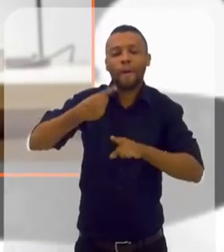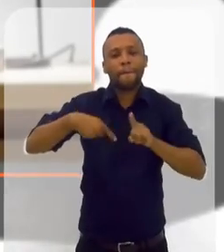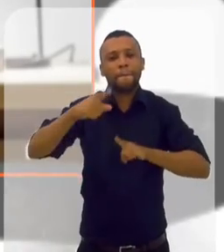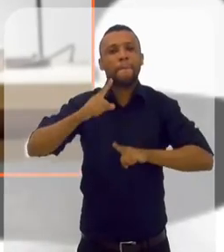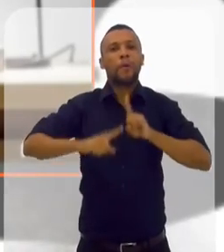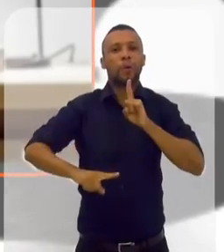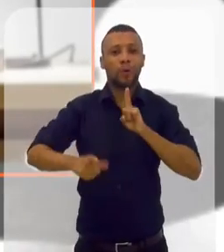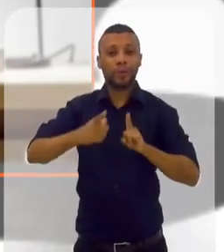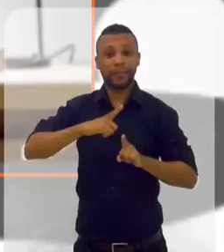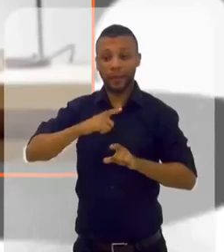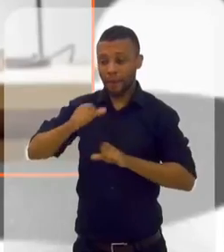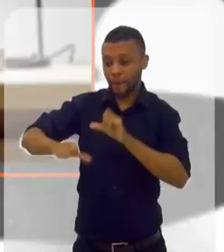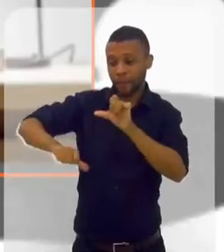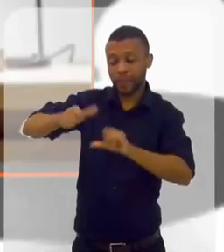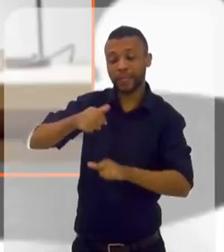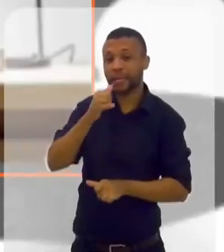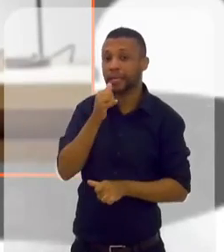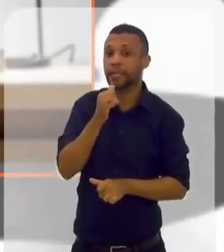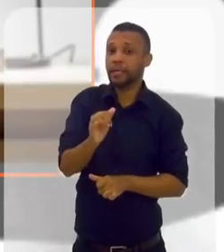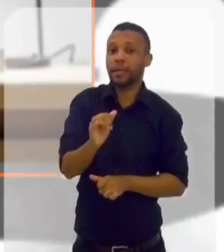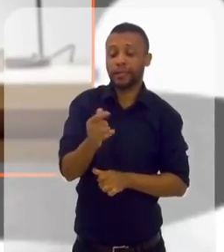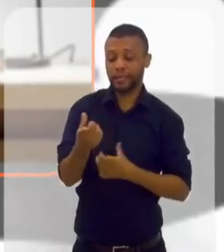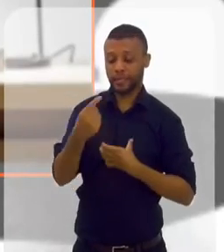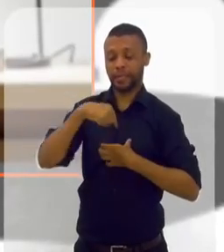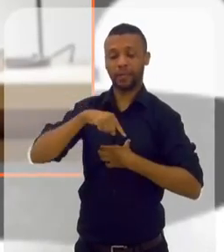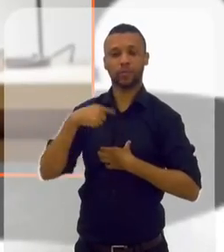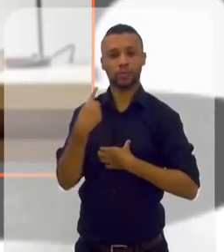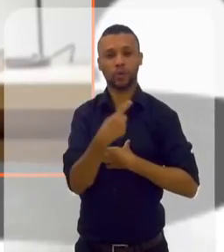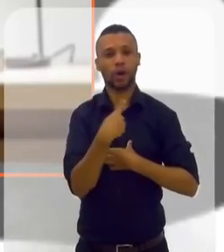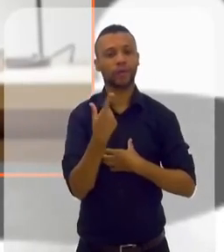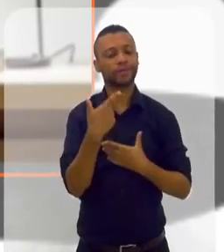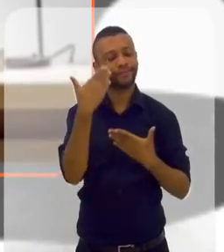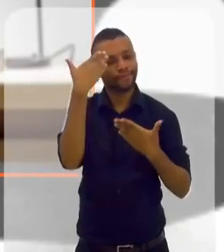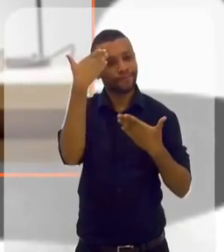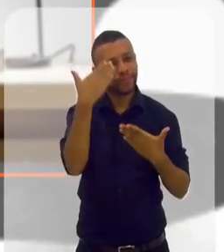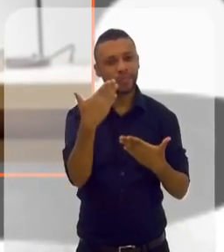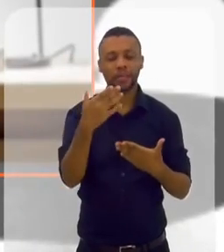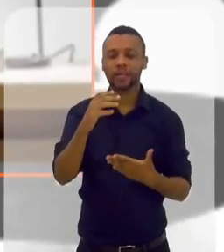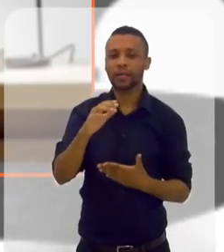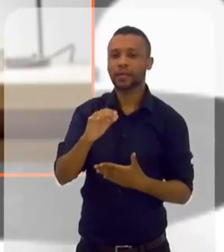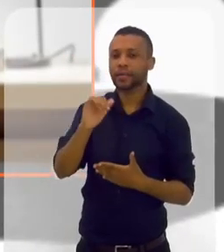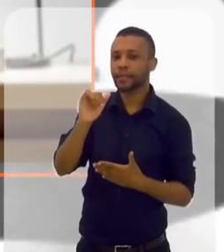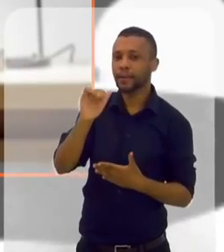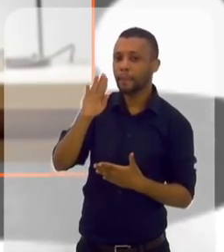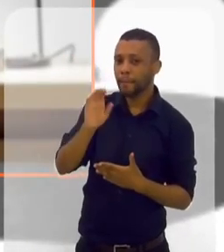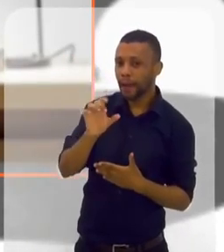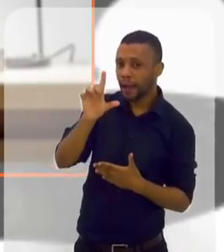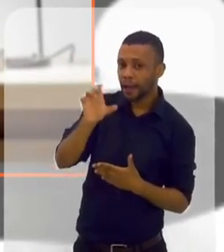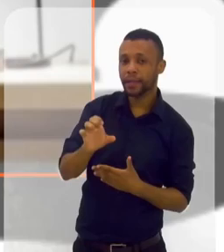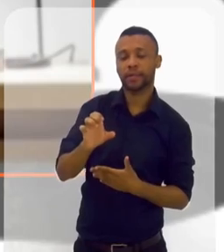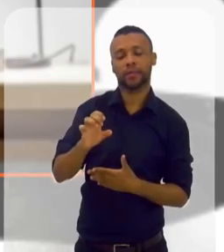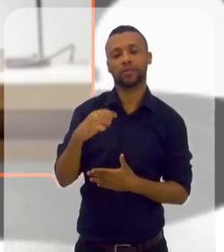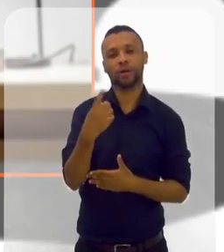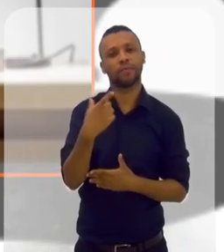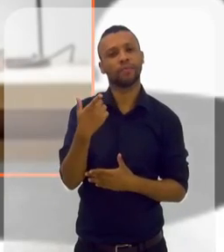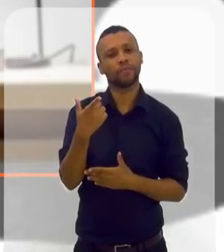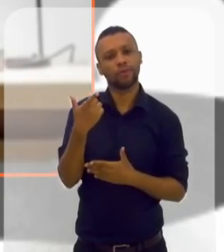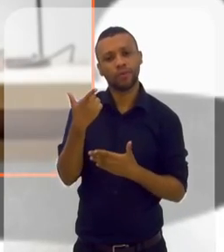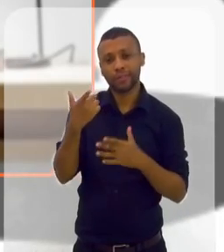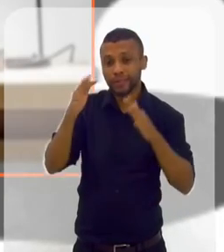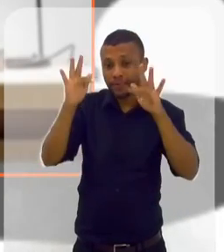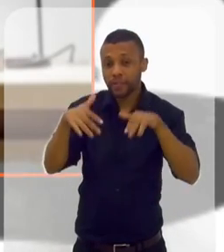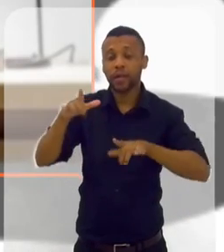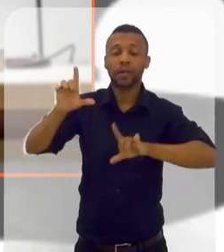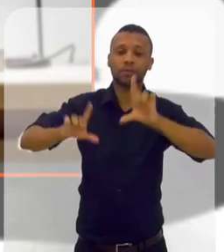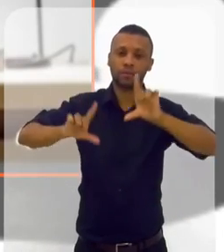realmente transformada. Eu acho que existe uma mudança até energética dentro da gente. Então, é com muita gratidão, Sibeli, que a gente vai terminar esse